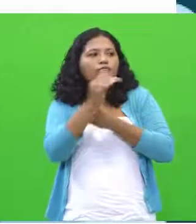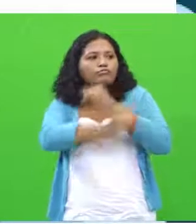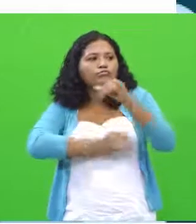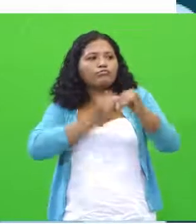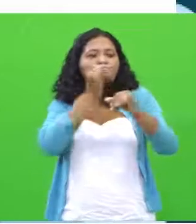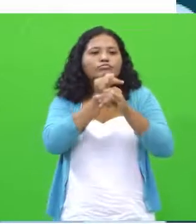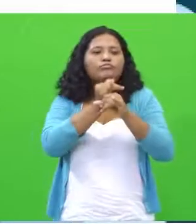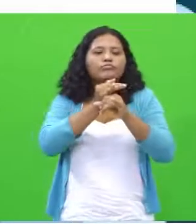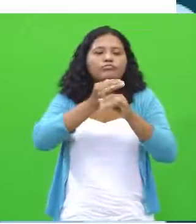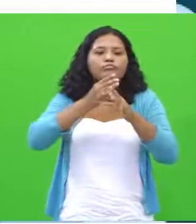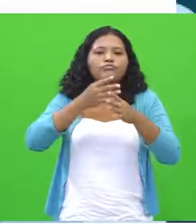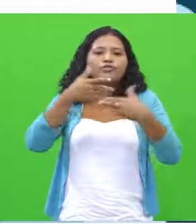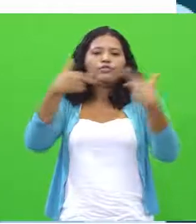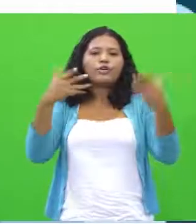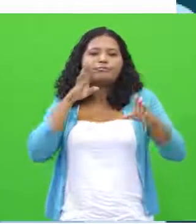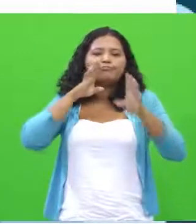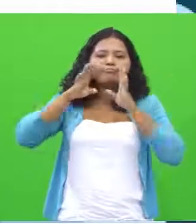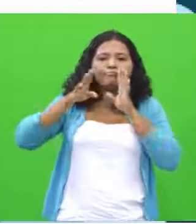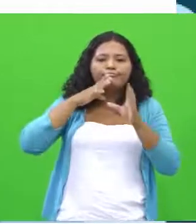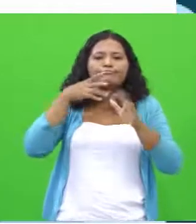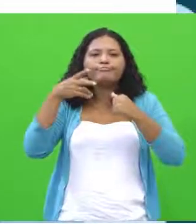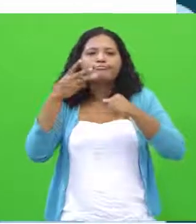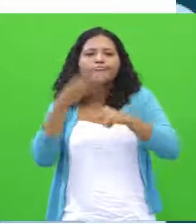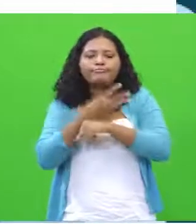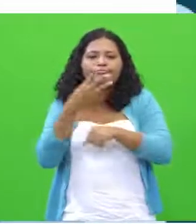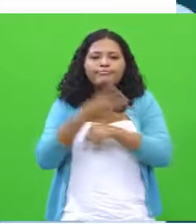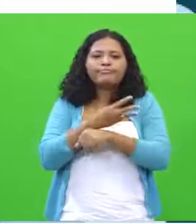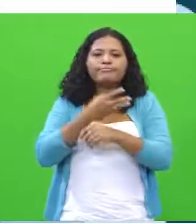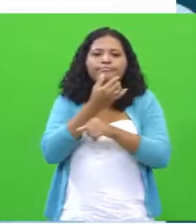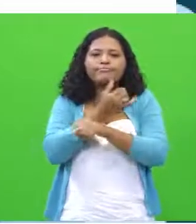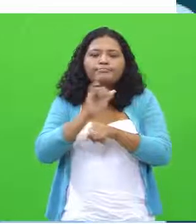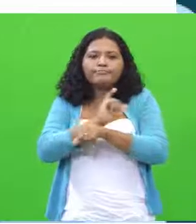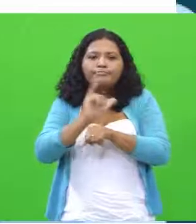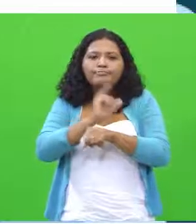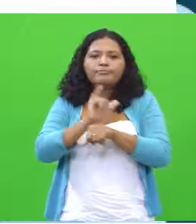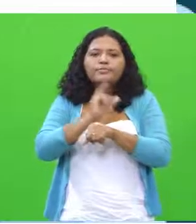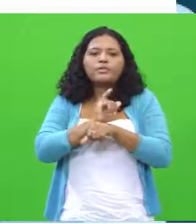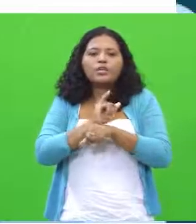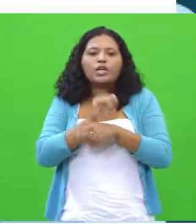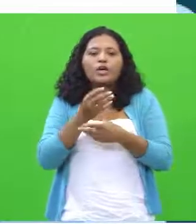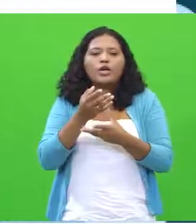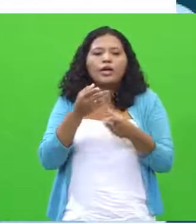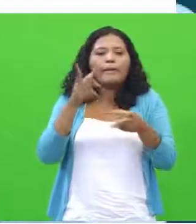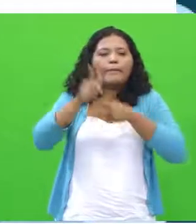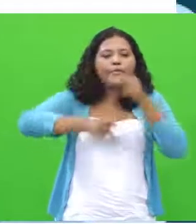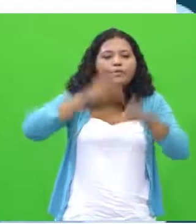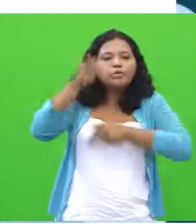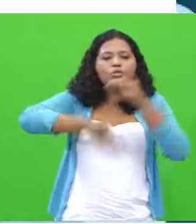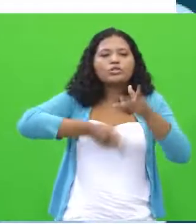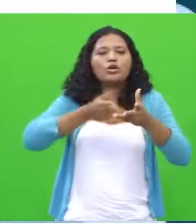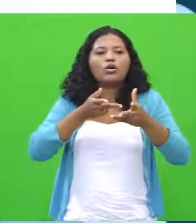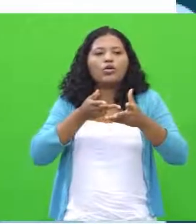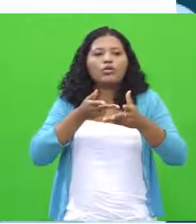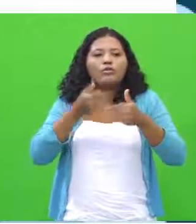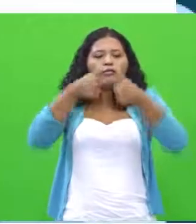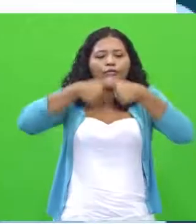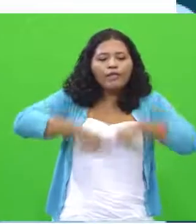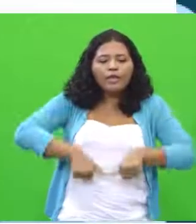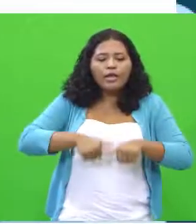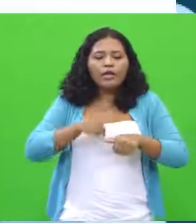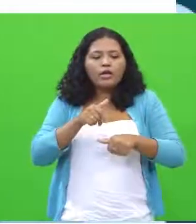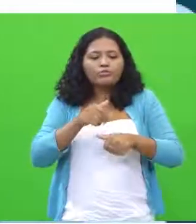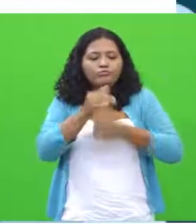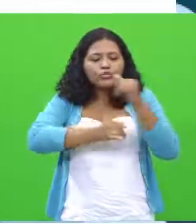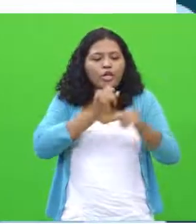destacou um pouquinho acima, fica muito mais tempo à frente da internet do que na televisão. Vamos